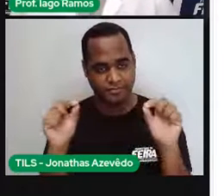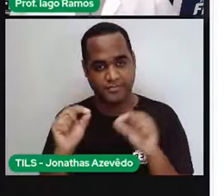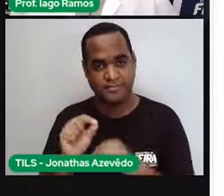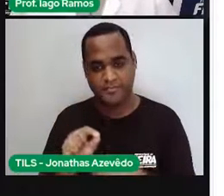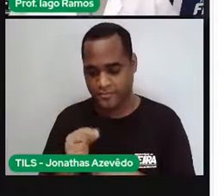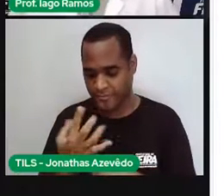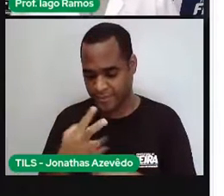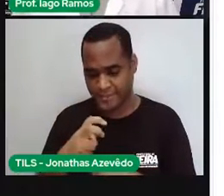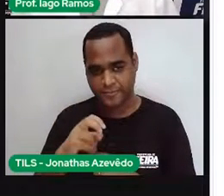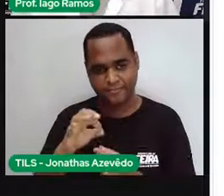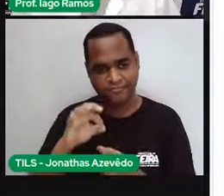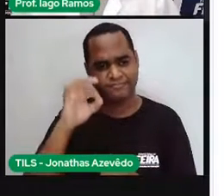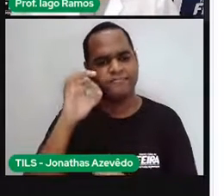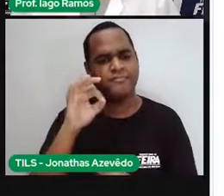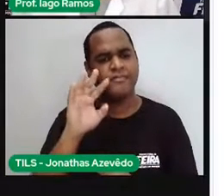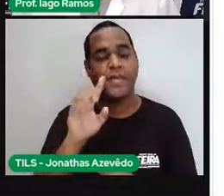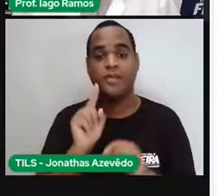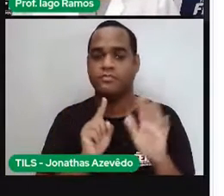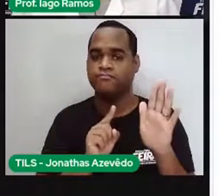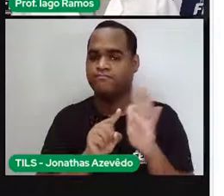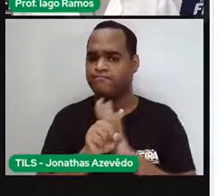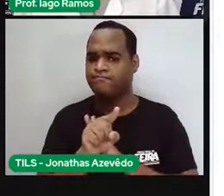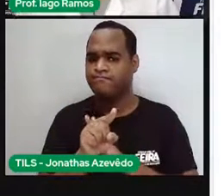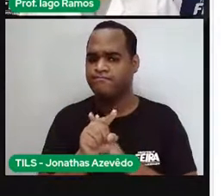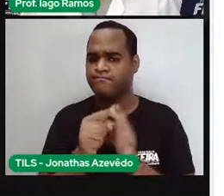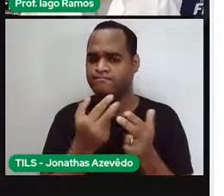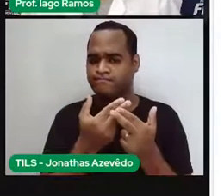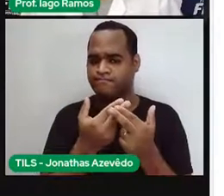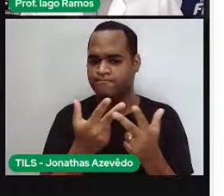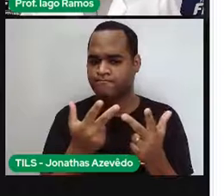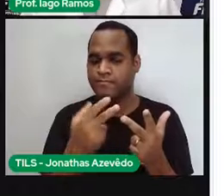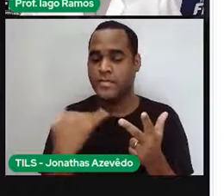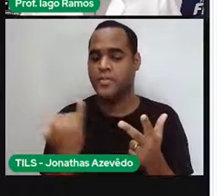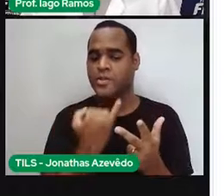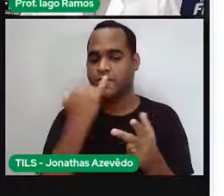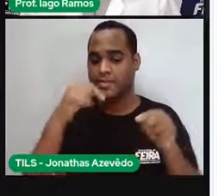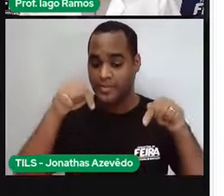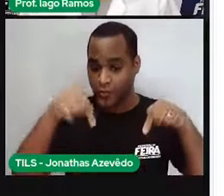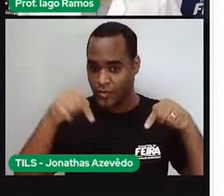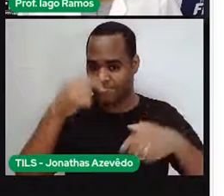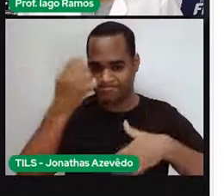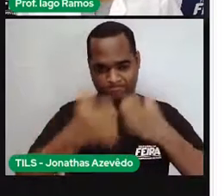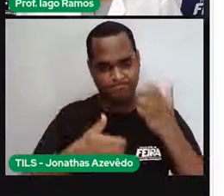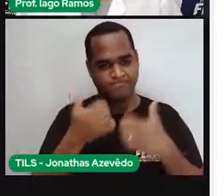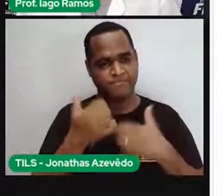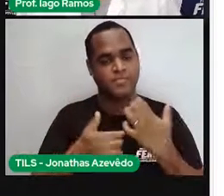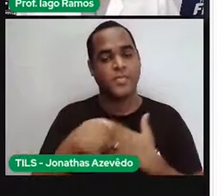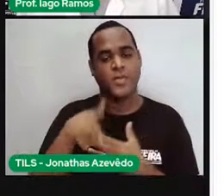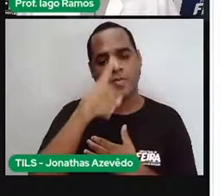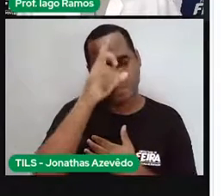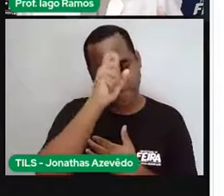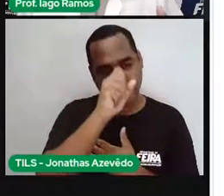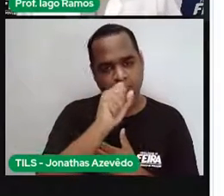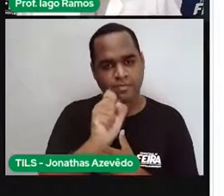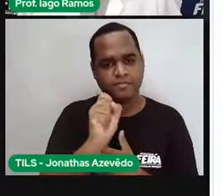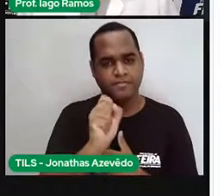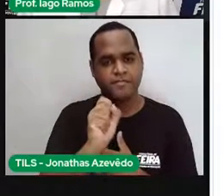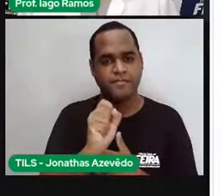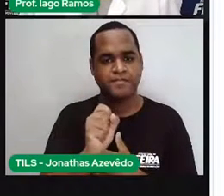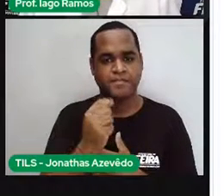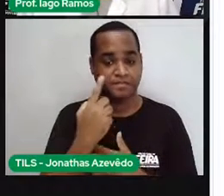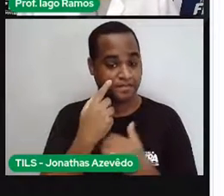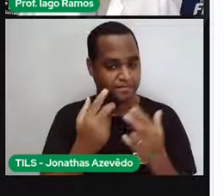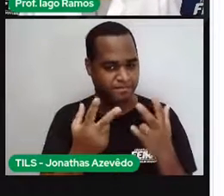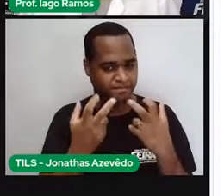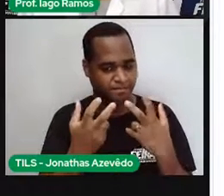perguntinha sobre essa situação, né? O que é que a gente precisa descobrir aqui? A gente vai observar essa